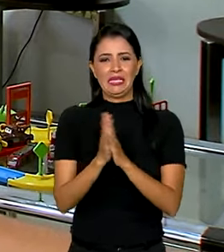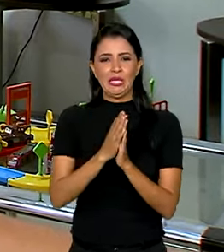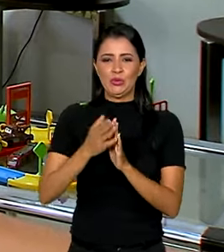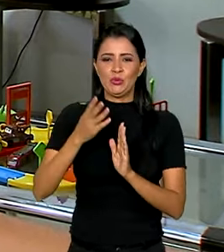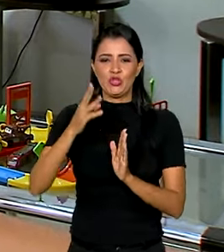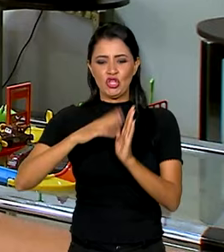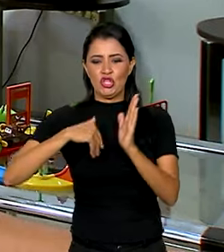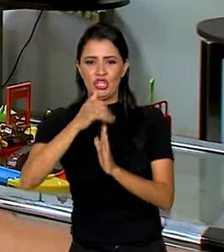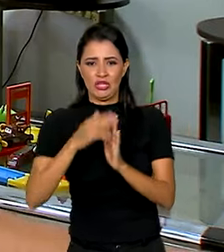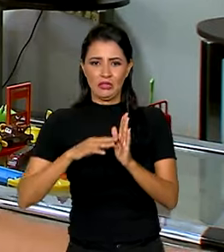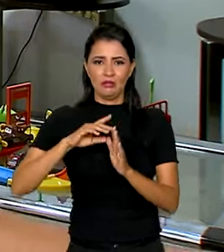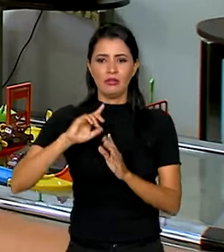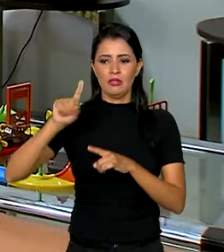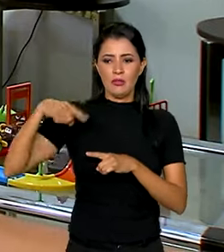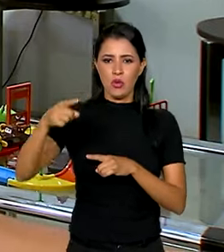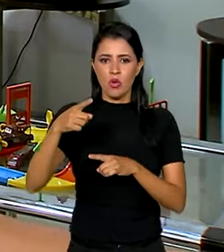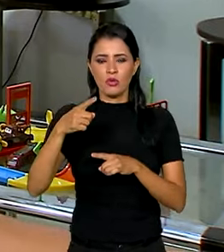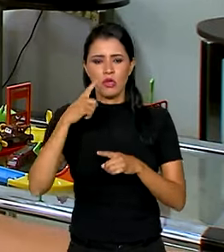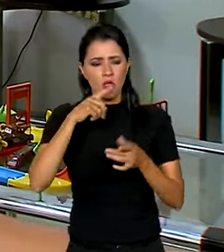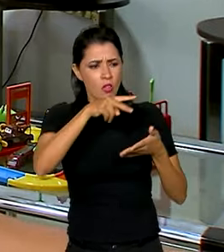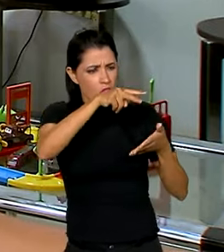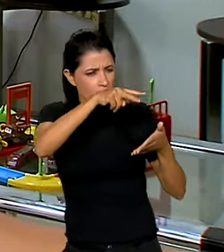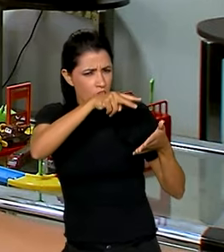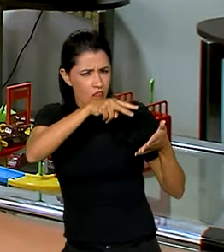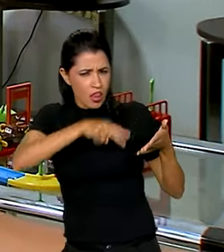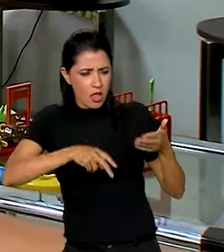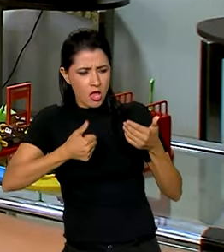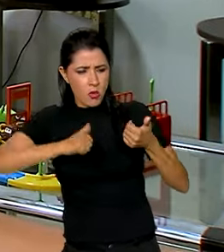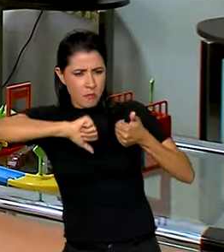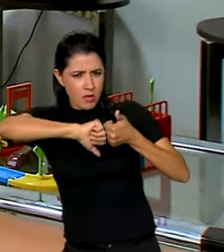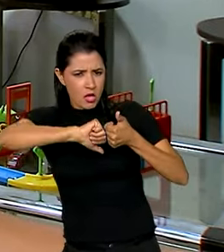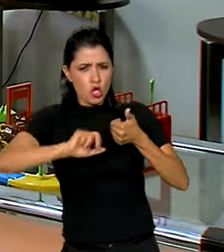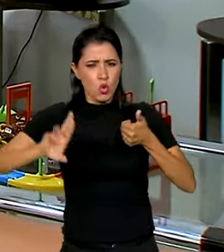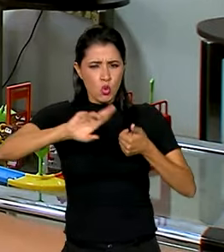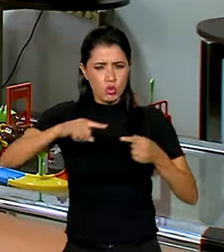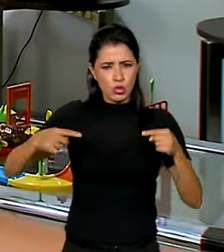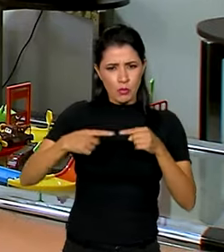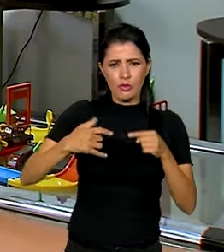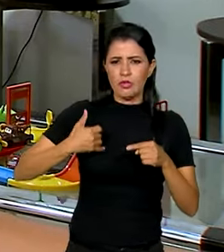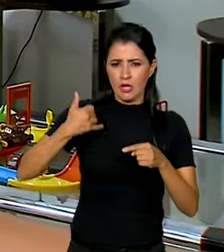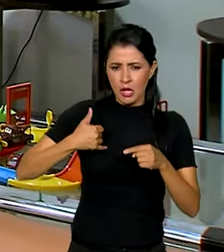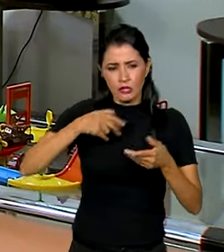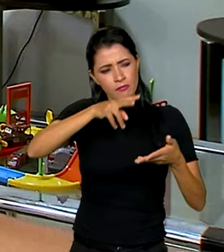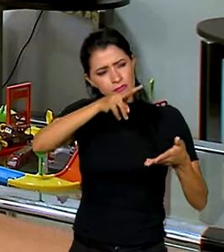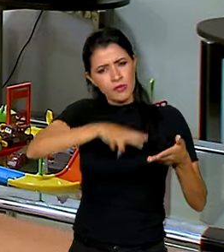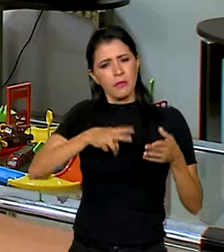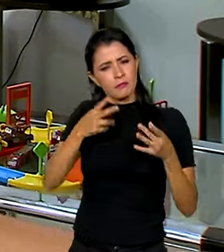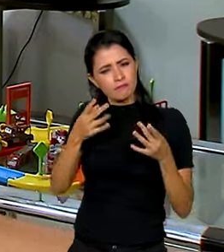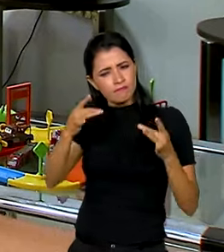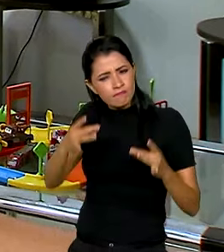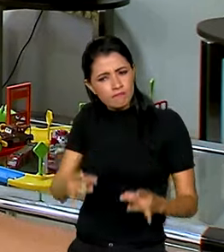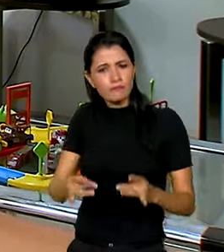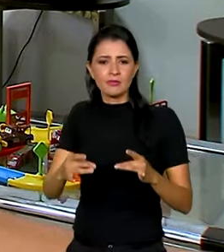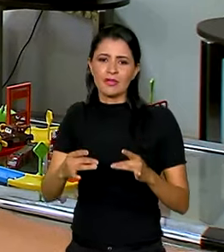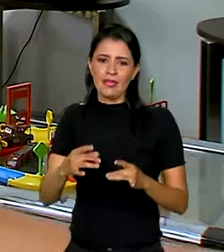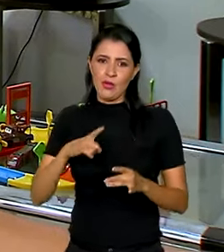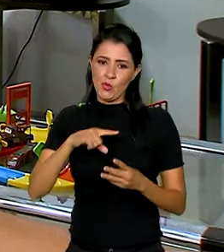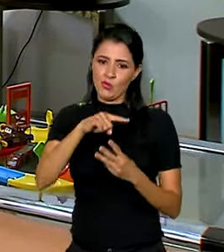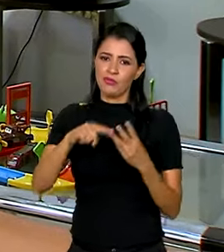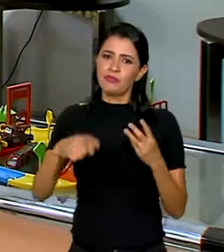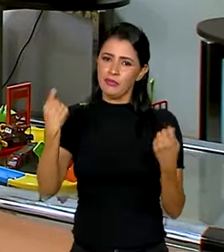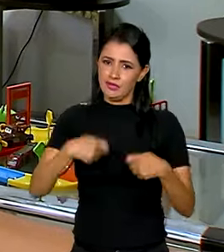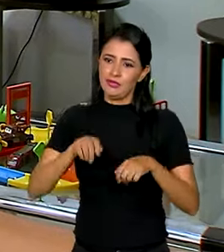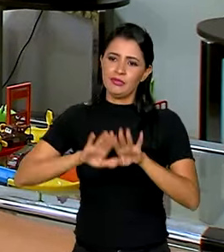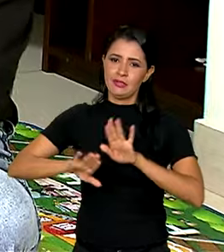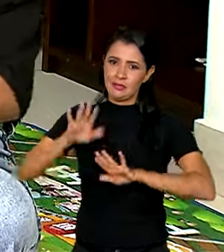recomendações do Inmetro, ler recomendação de uso para a idade também. É tudo bem cuidadoso. Com três, tem